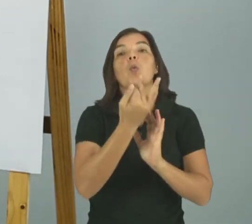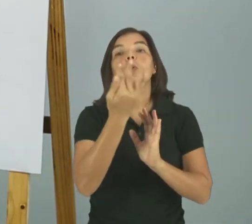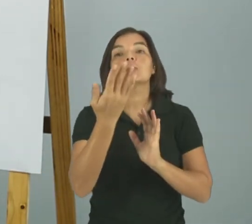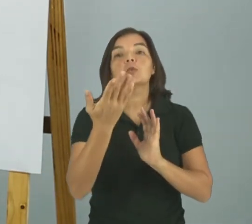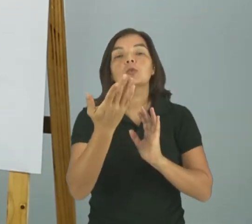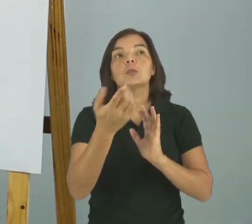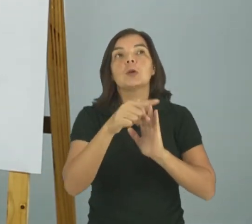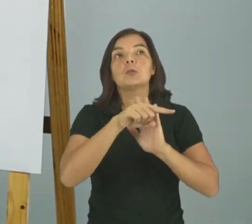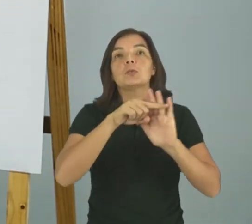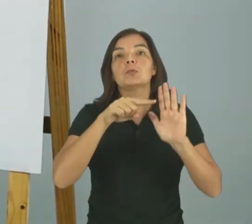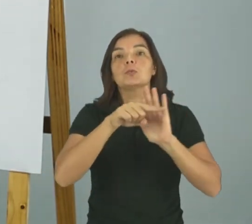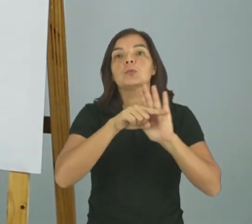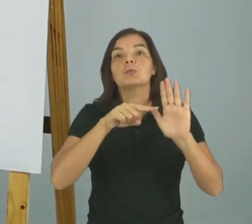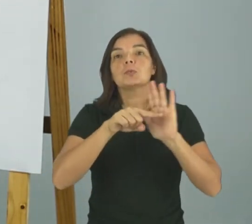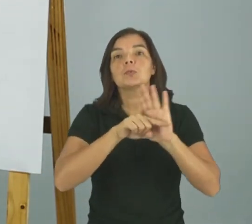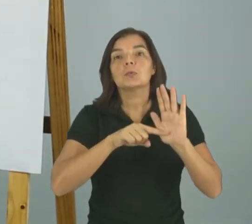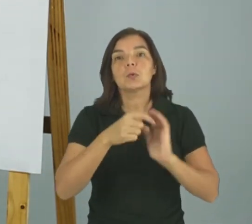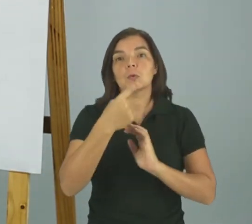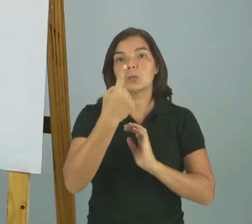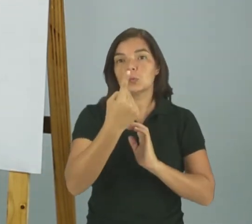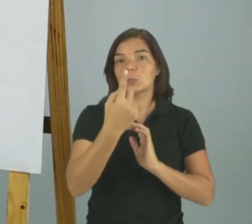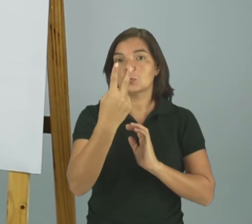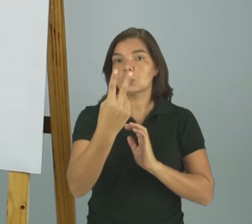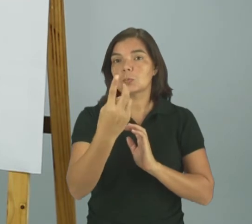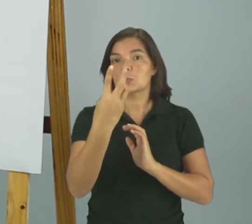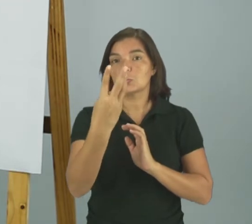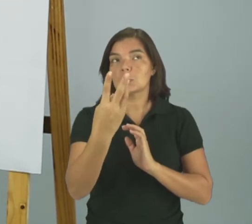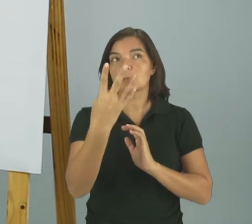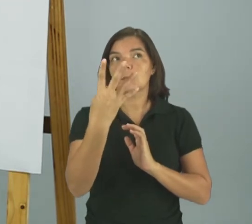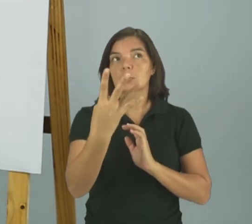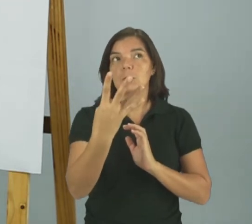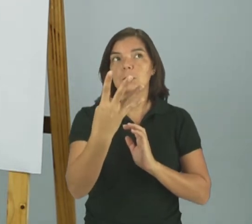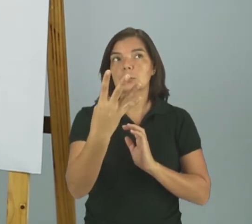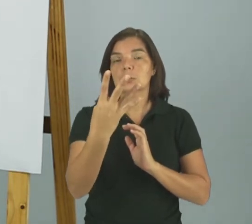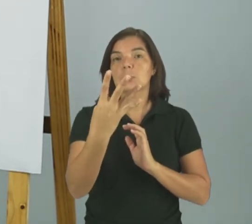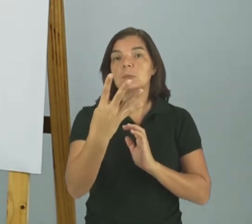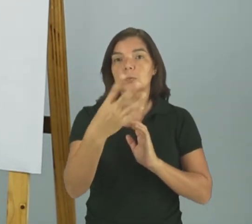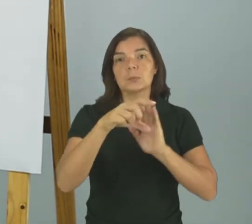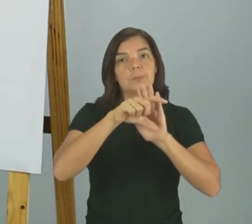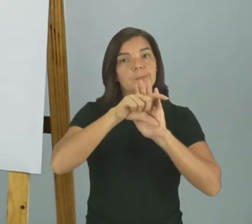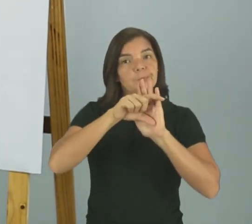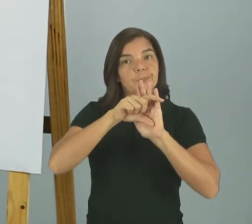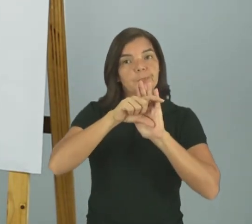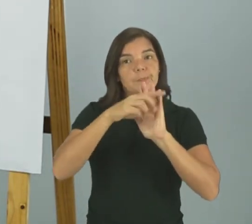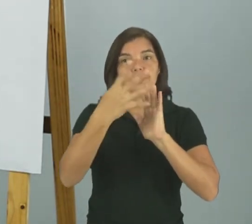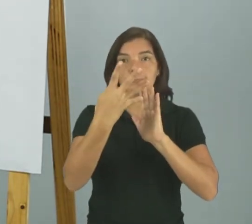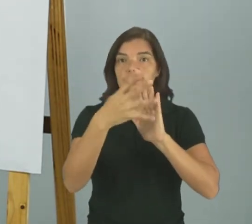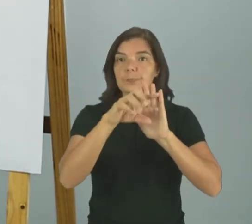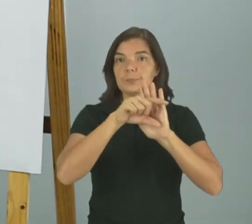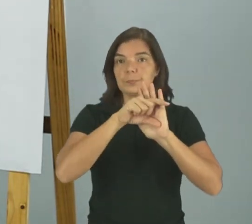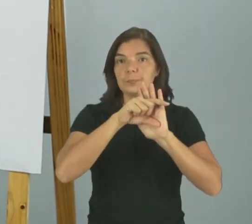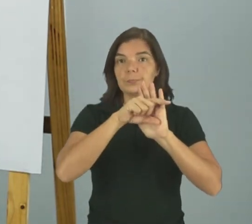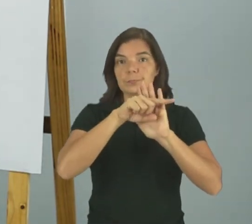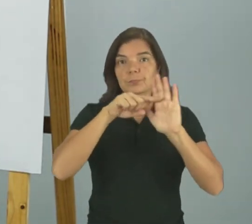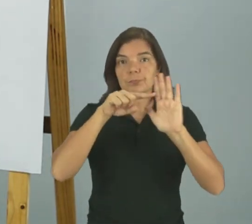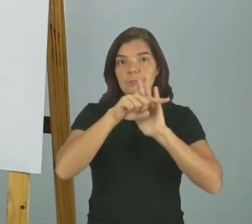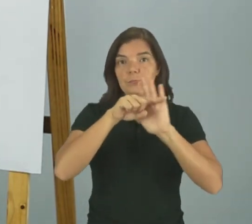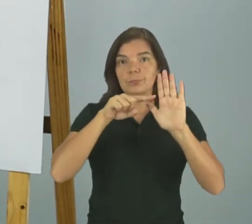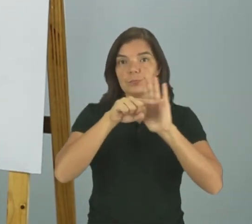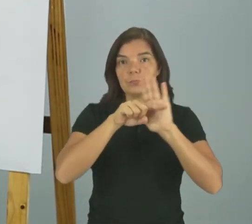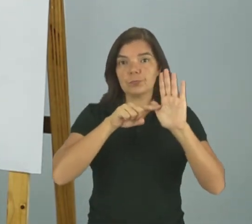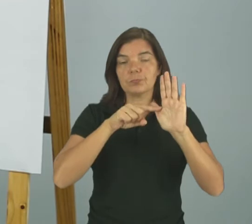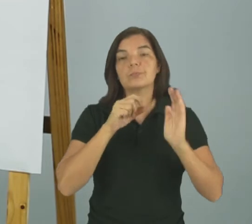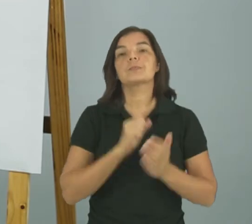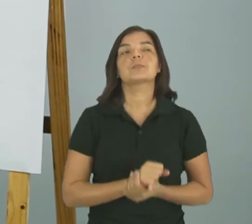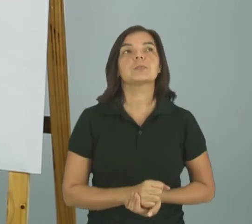Um Dois Três Quatro Quatro versos Na